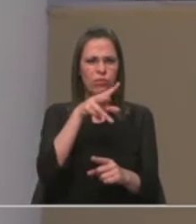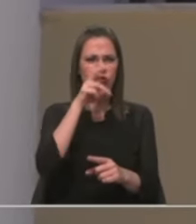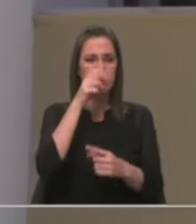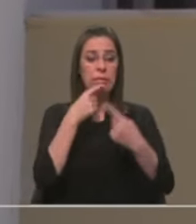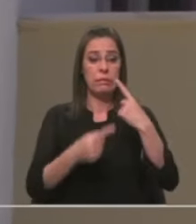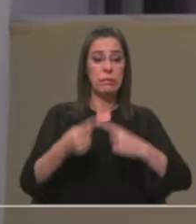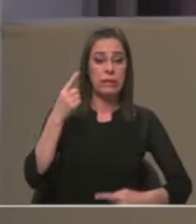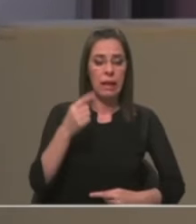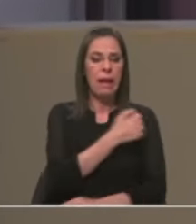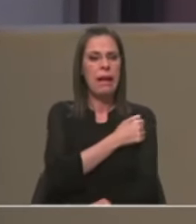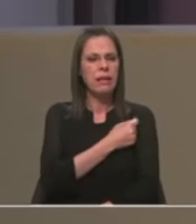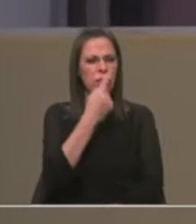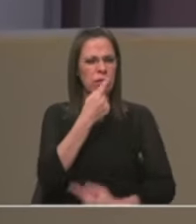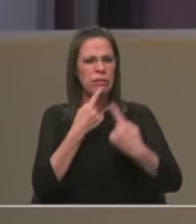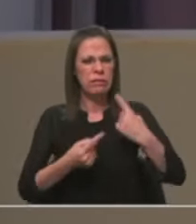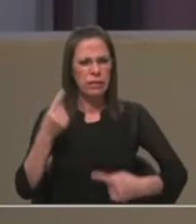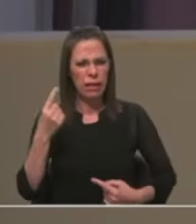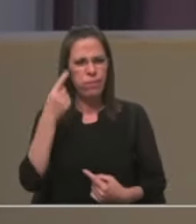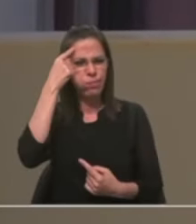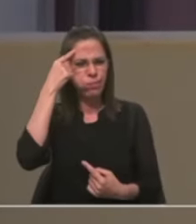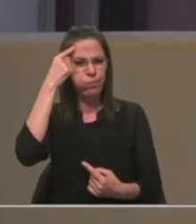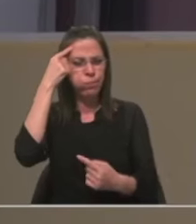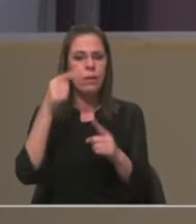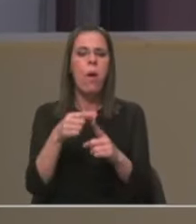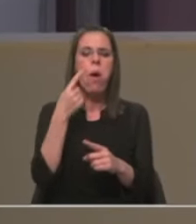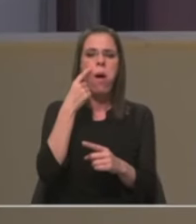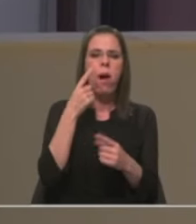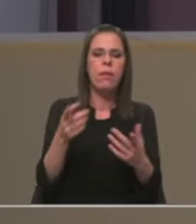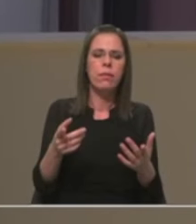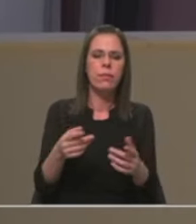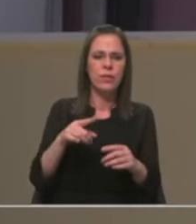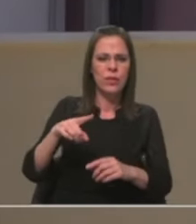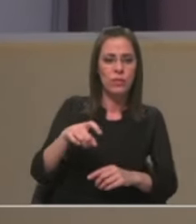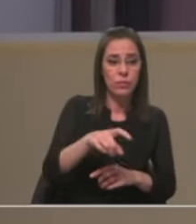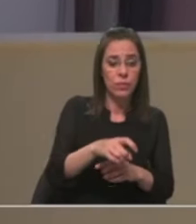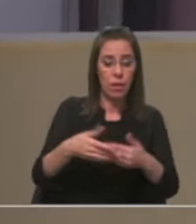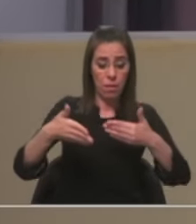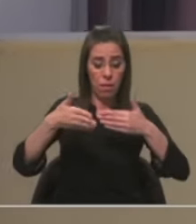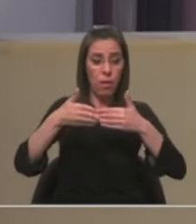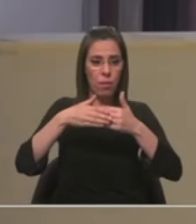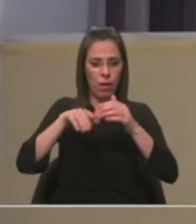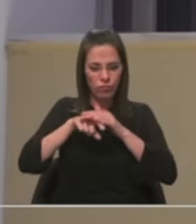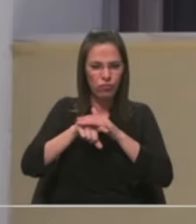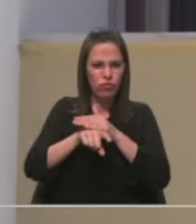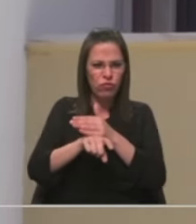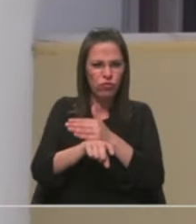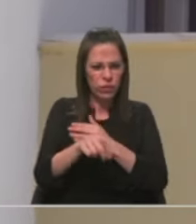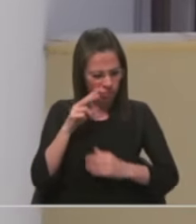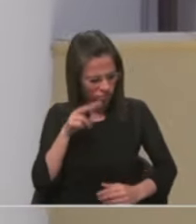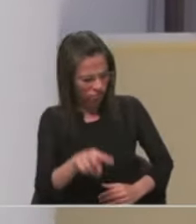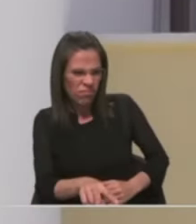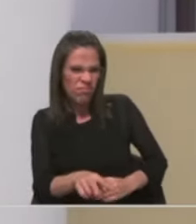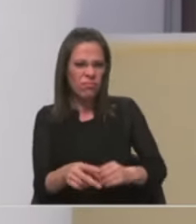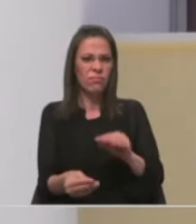estranho vindo do apartamento e começaram também a ver larvas a sair pela porta, por parte do chão.